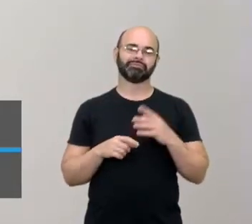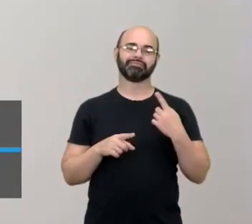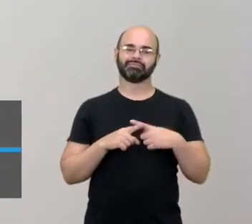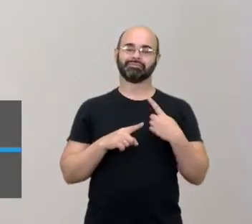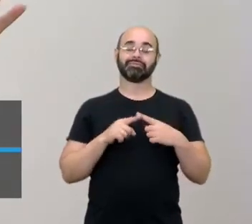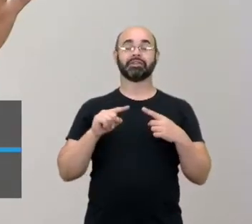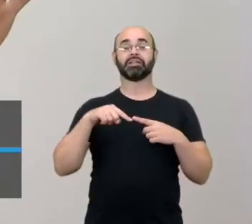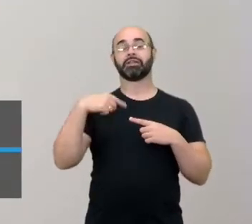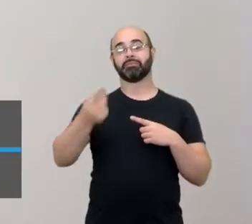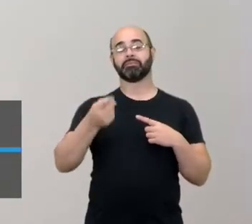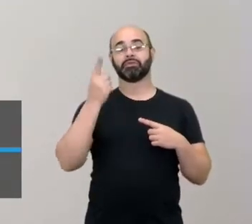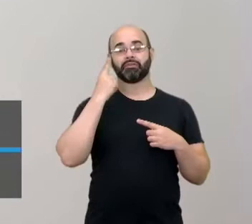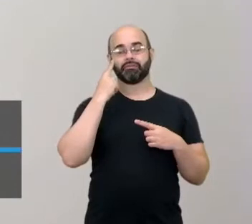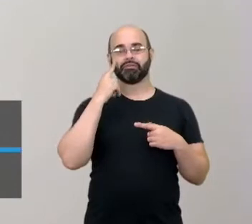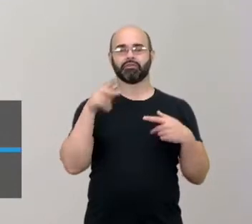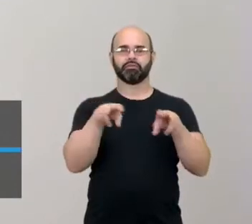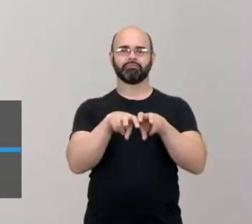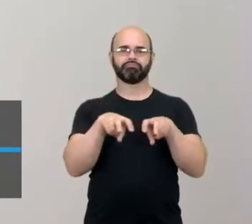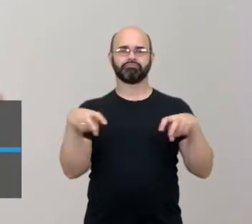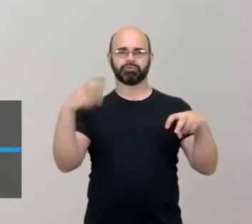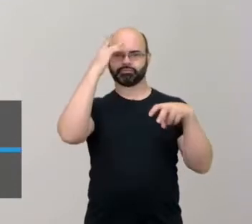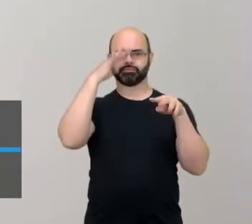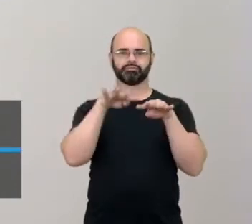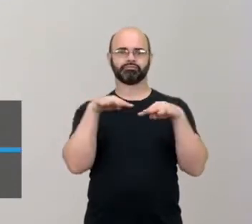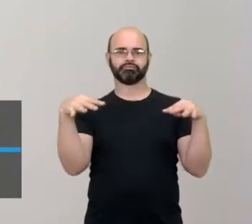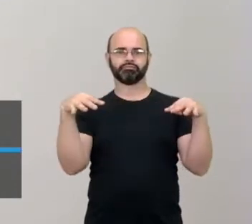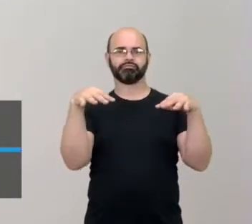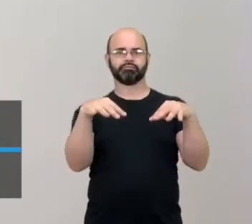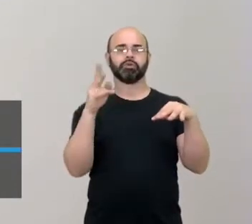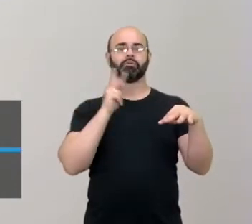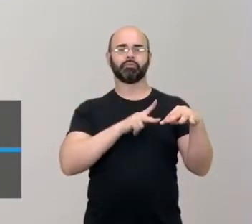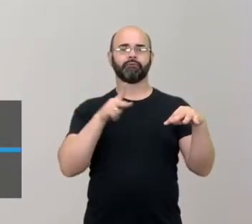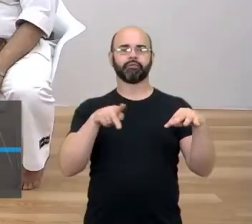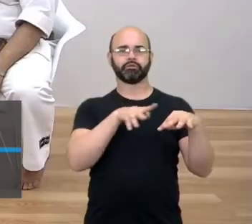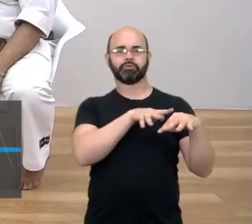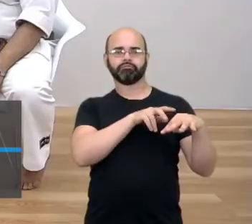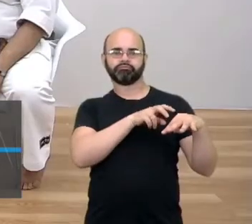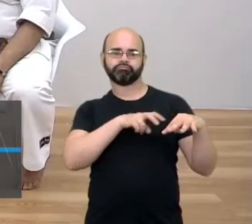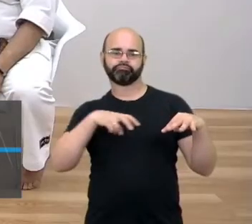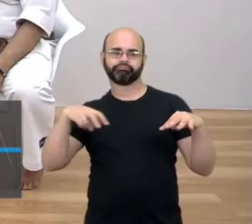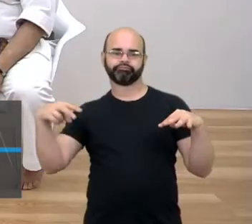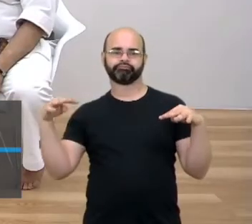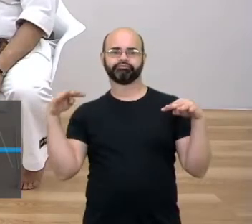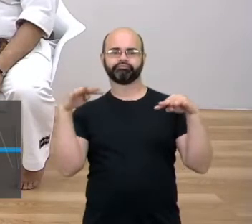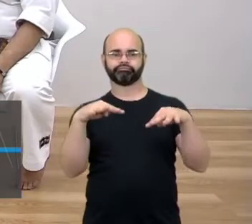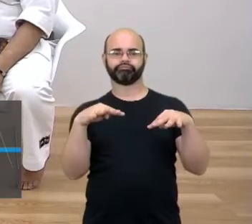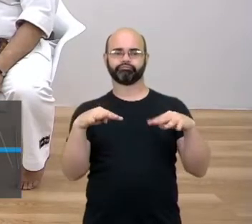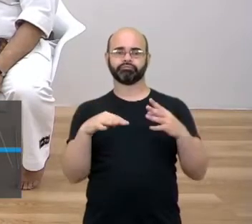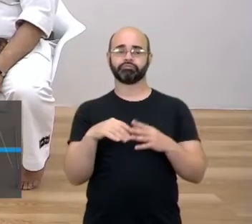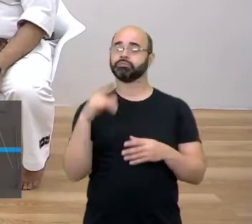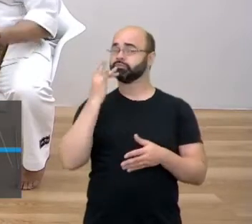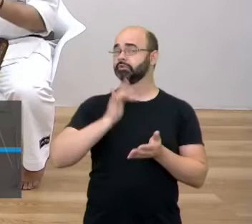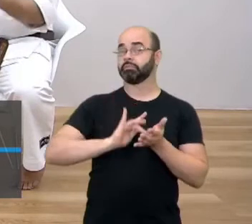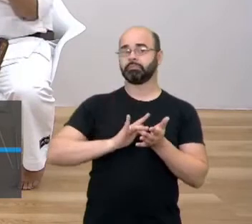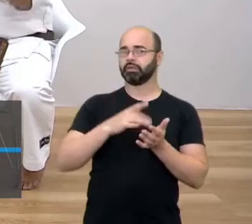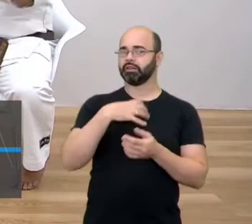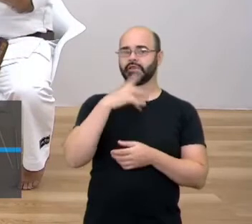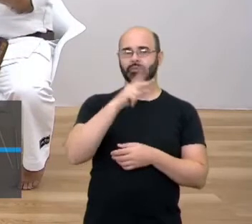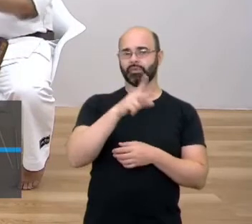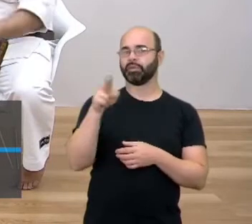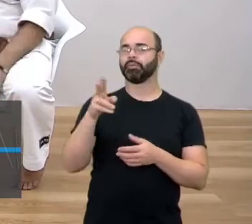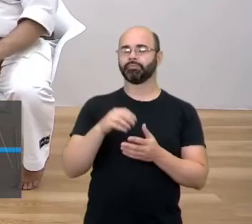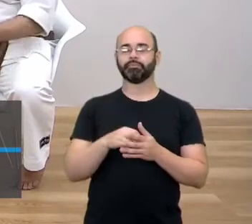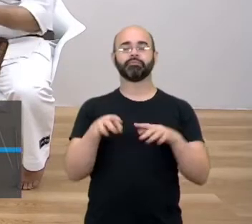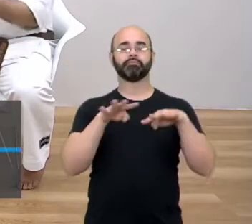sabe depois. Tem uma banca de senseis que te avalia. Igualzinho o balé. Então, aí... É, o balé também é assim. Depois